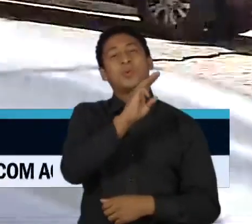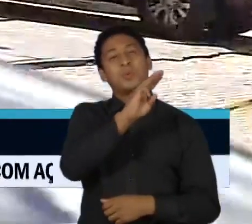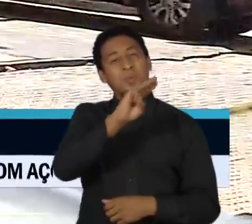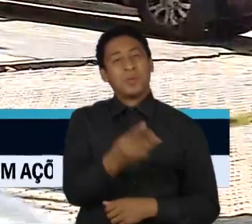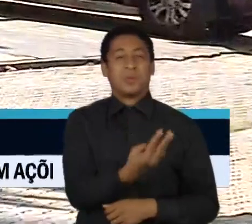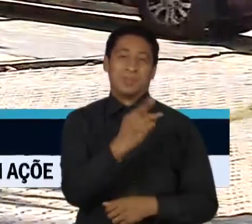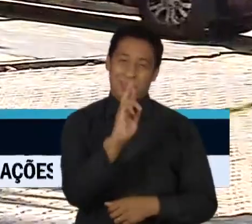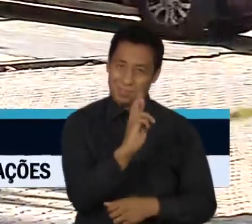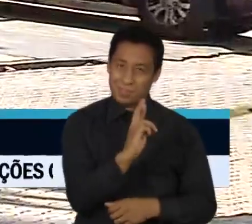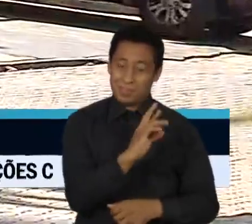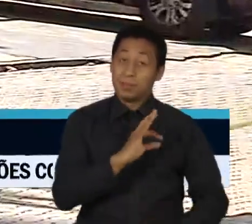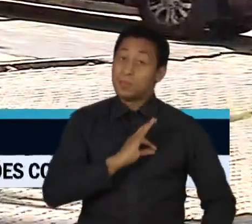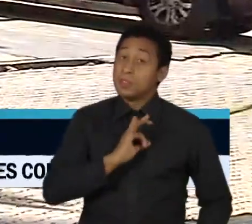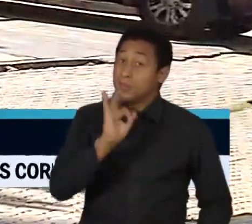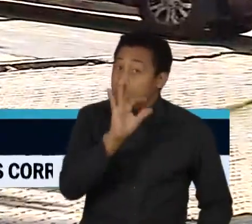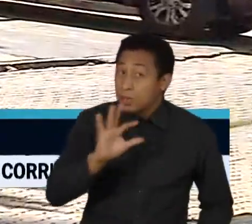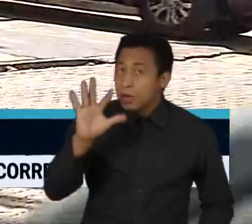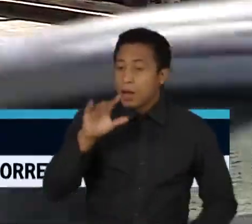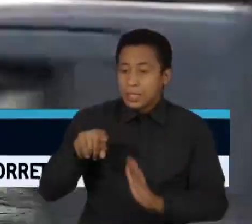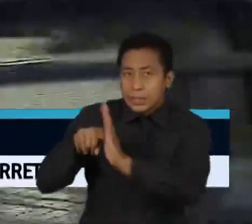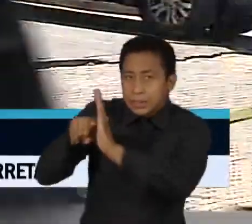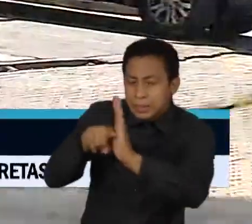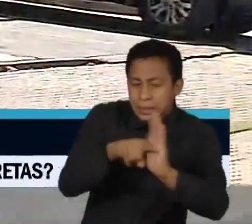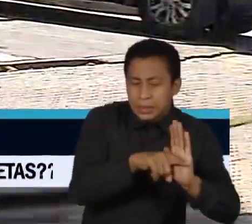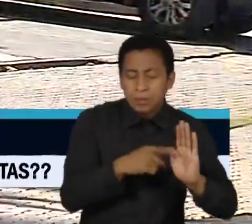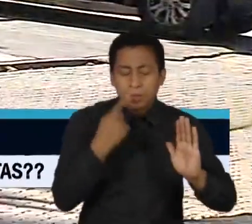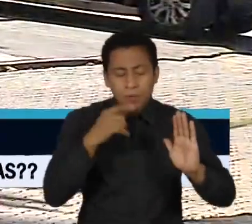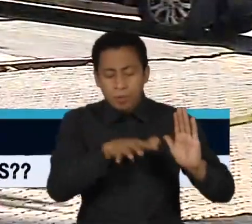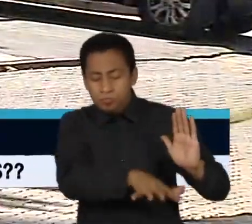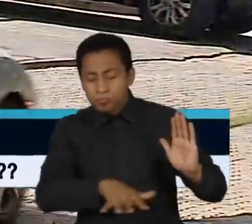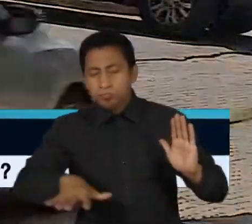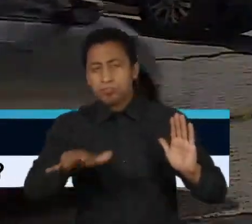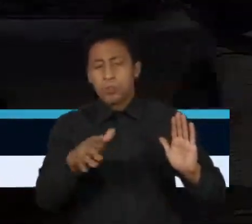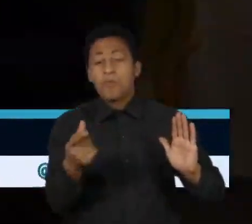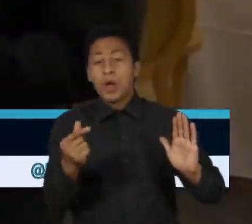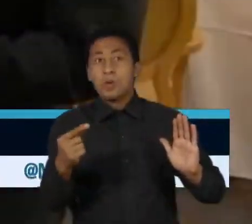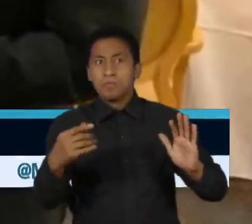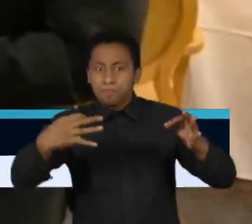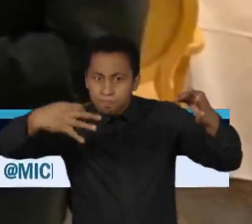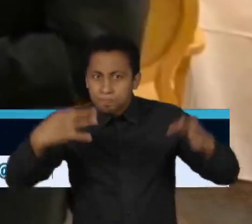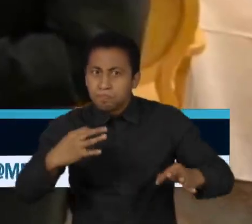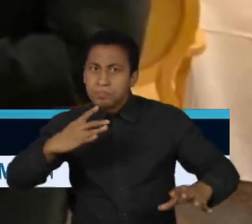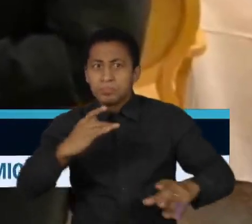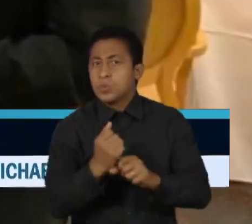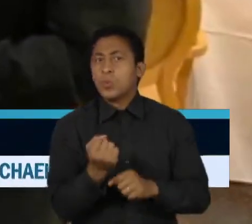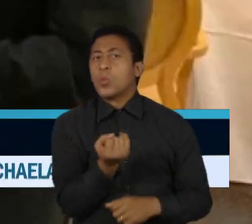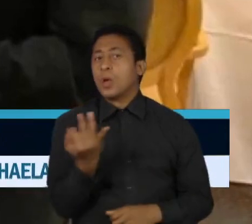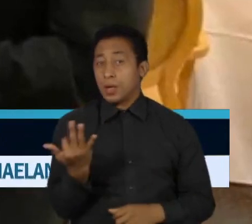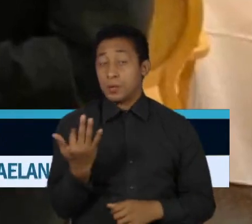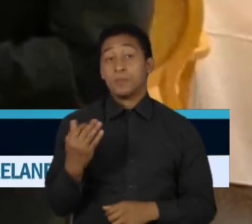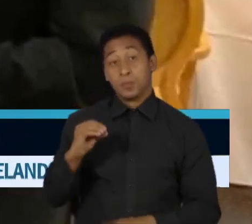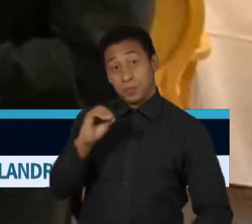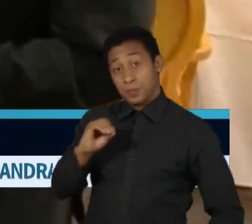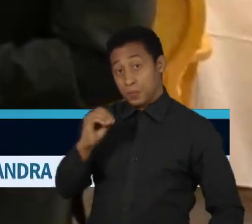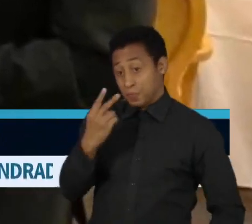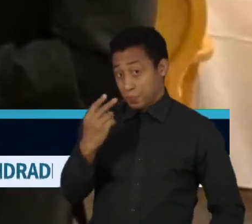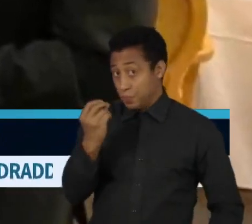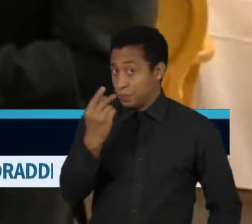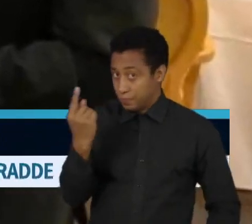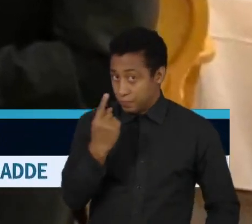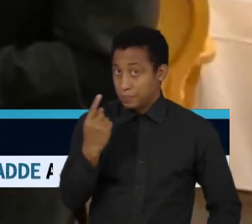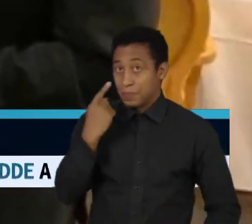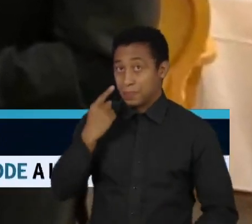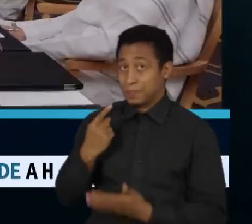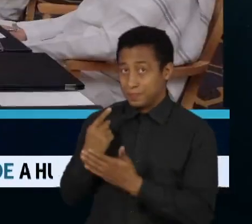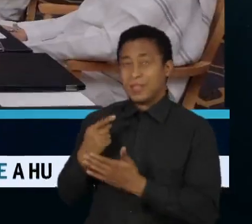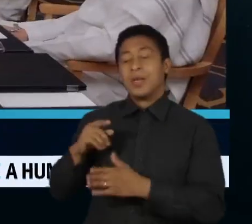A Polícia Federal pericia as joias para determinar os valores exatos. Em outubro de 2021, o ex-ministro